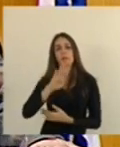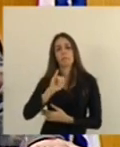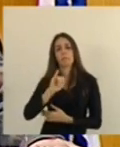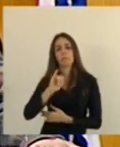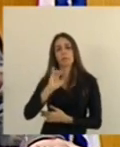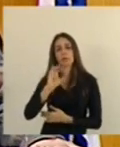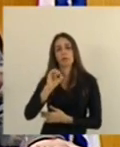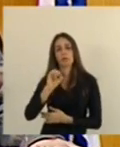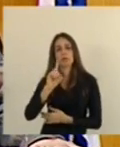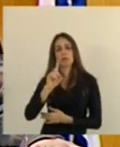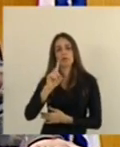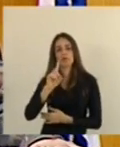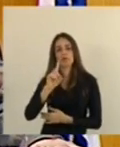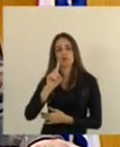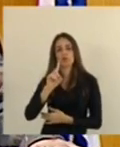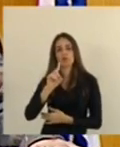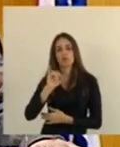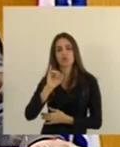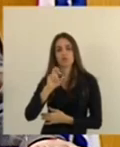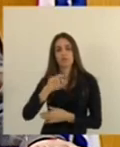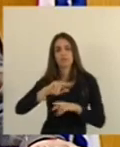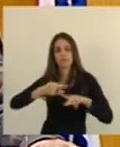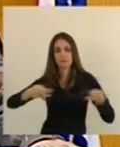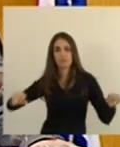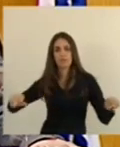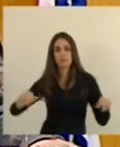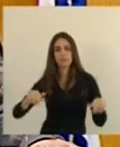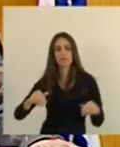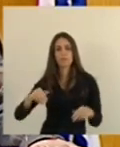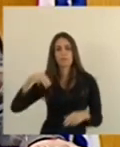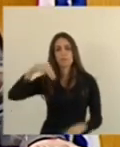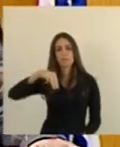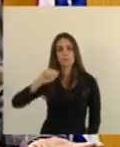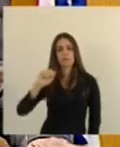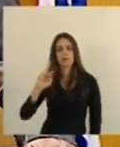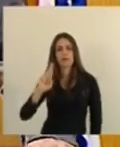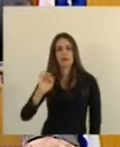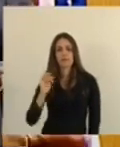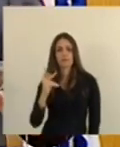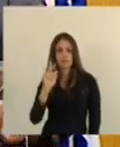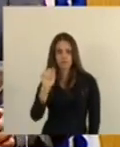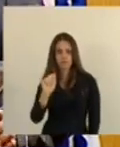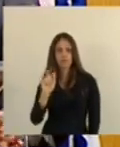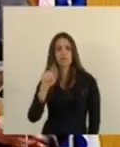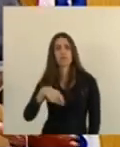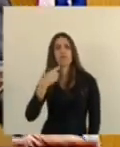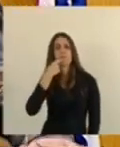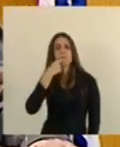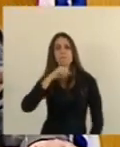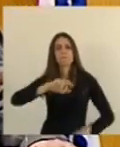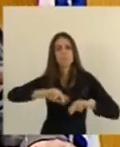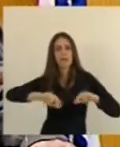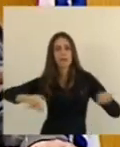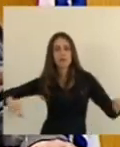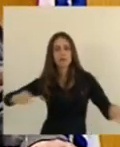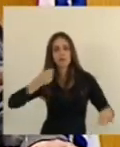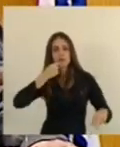Espírito Santo. Deveria ser do Brasil, porque Guarapari tem a maior biodiversidade marinha de peixes recifais